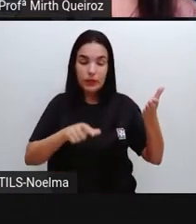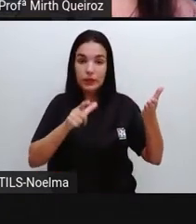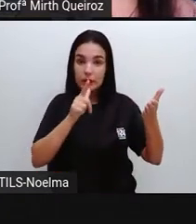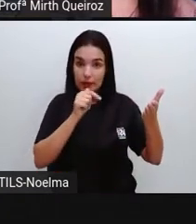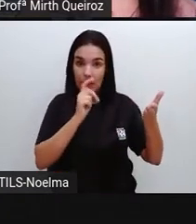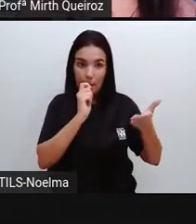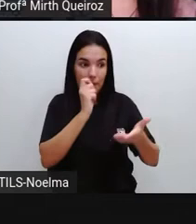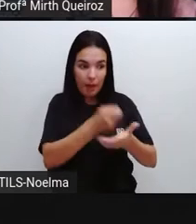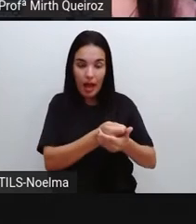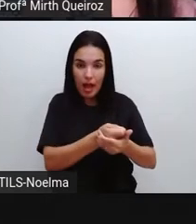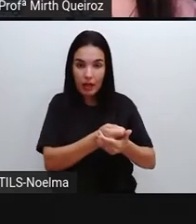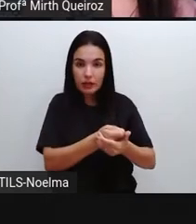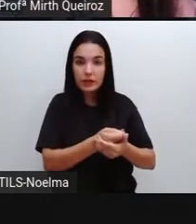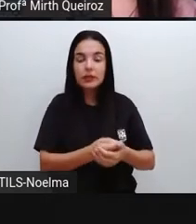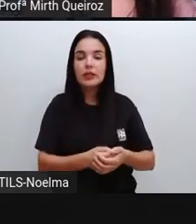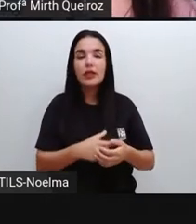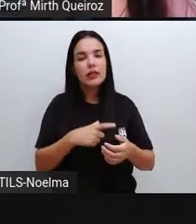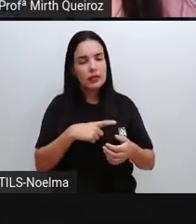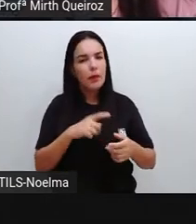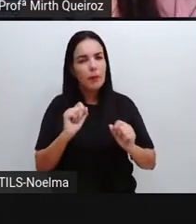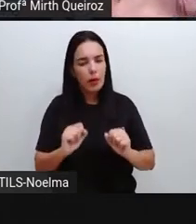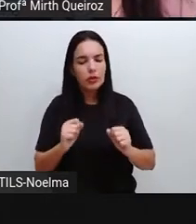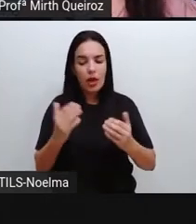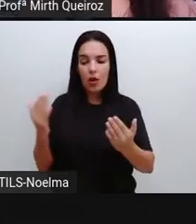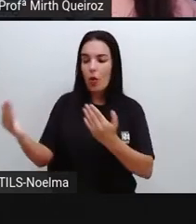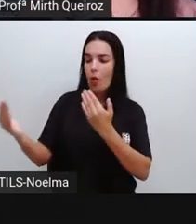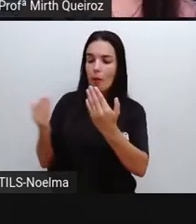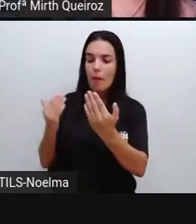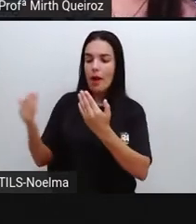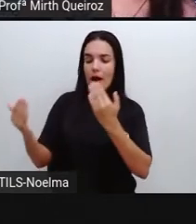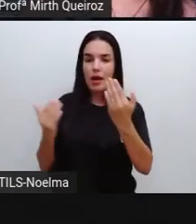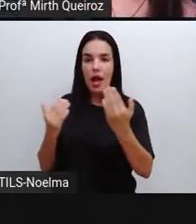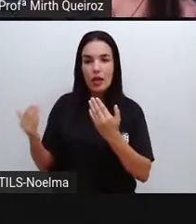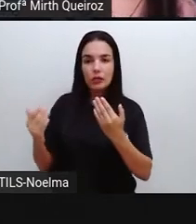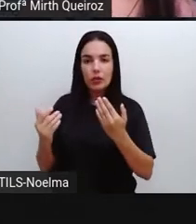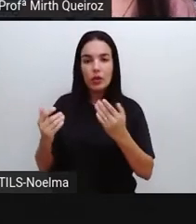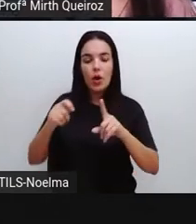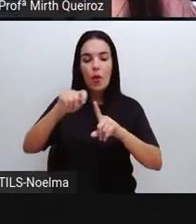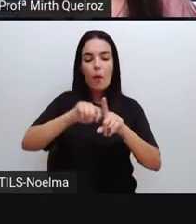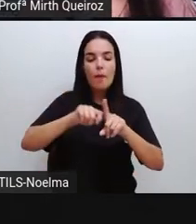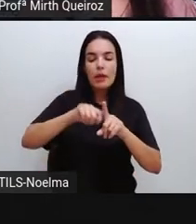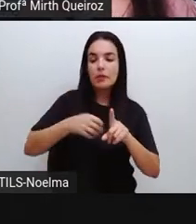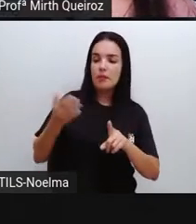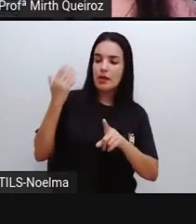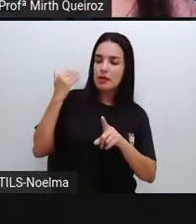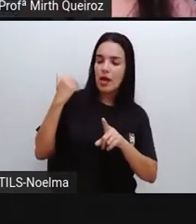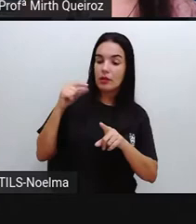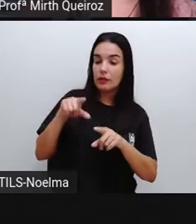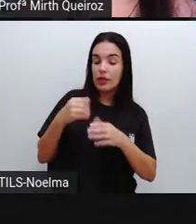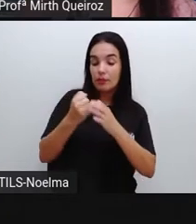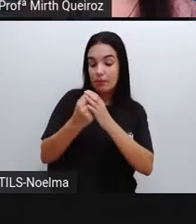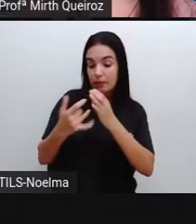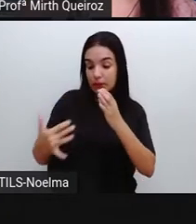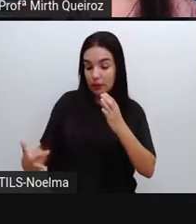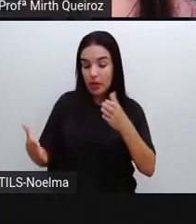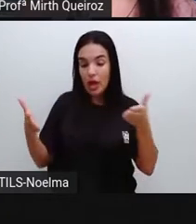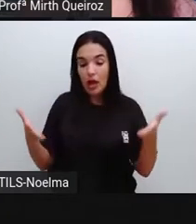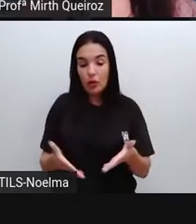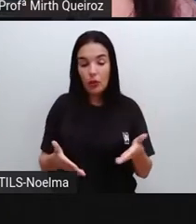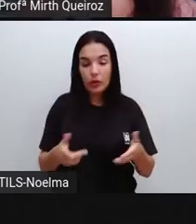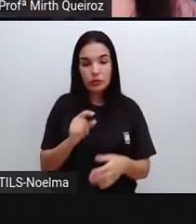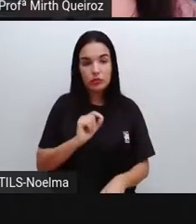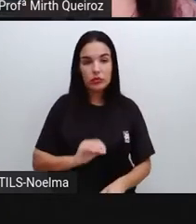gente pode até ter ali já valores comparando o que você gastou no mês anterior e o gasto atual, né?